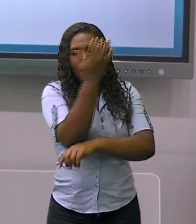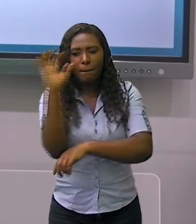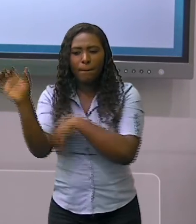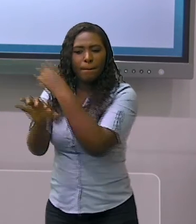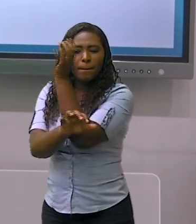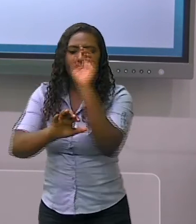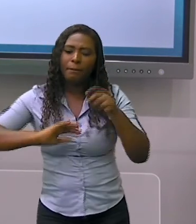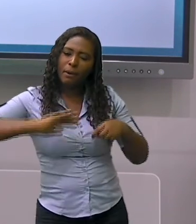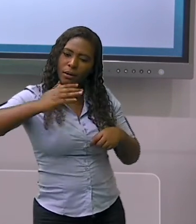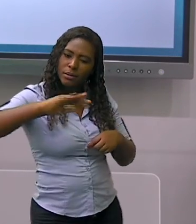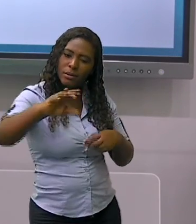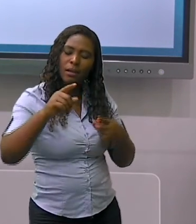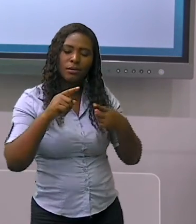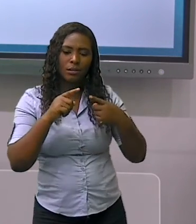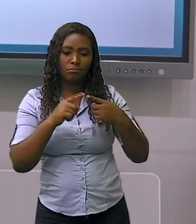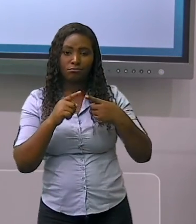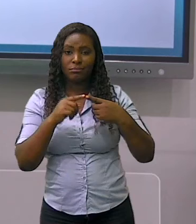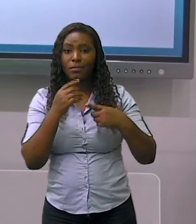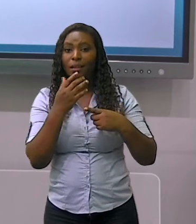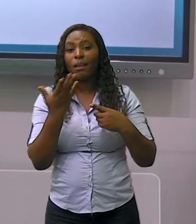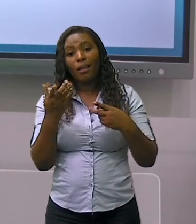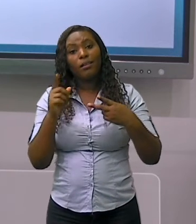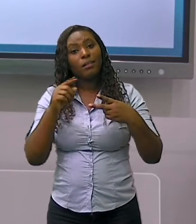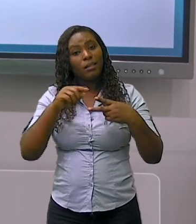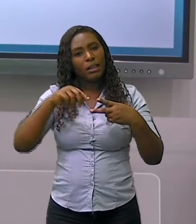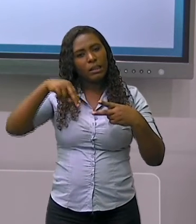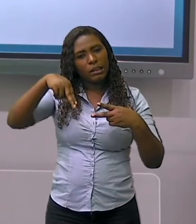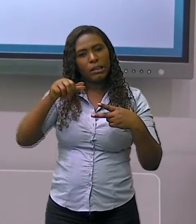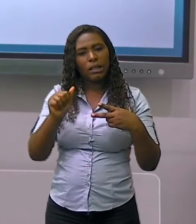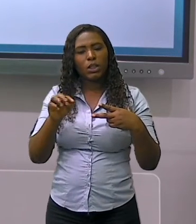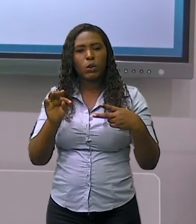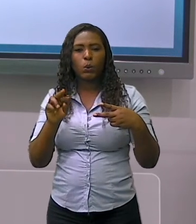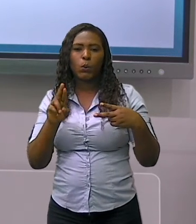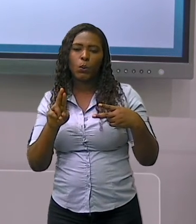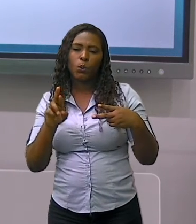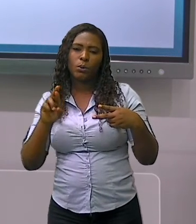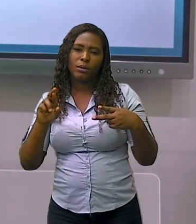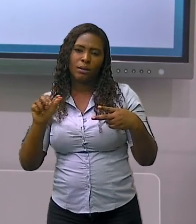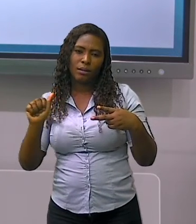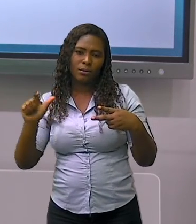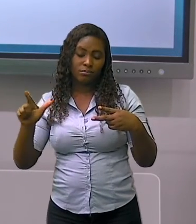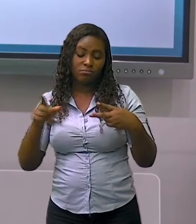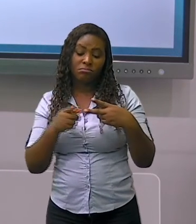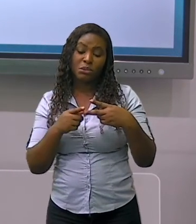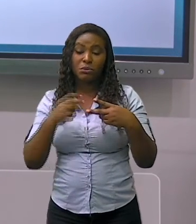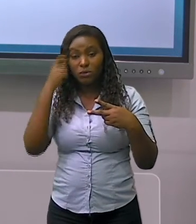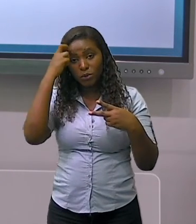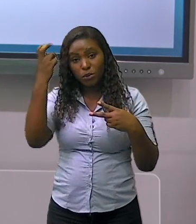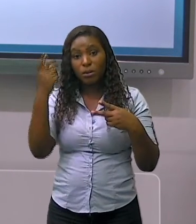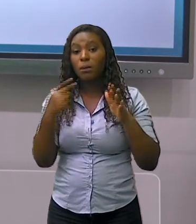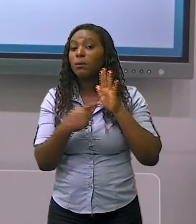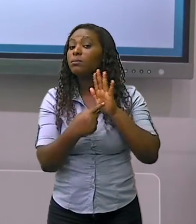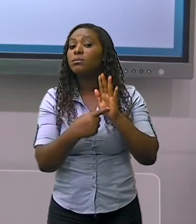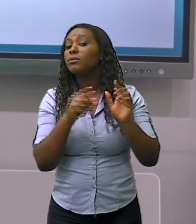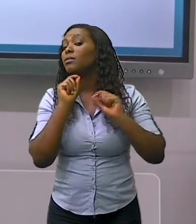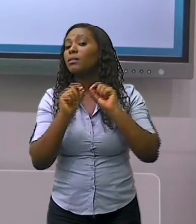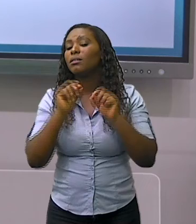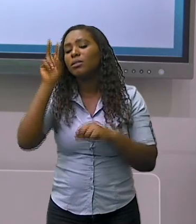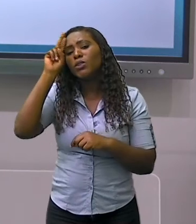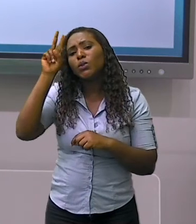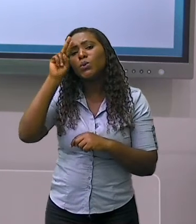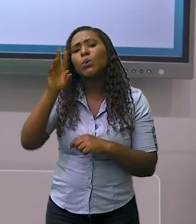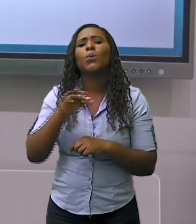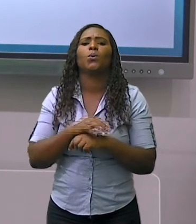município. Mas, desta forma, como elas podem e devem ser preservadas? Vamos